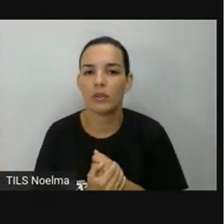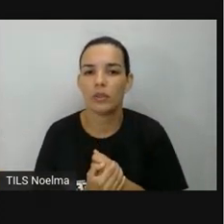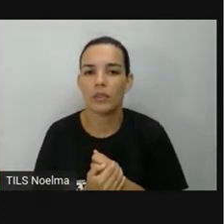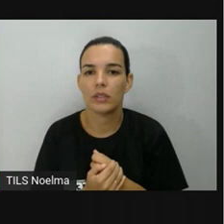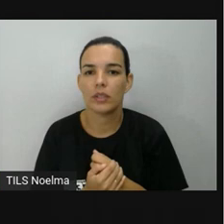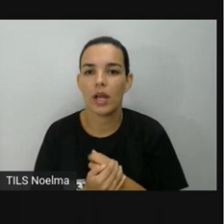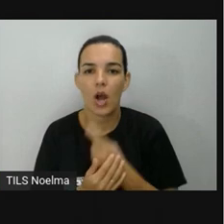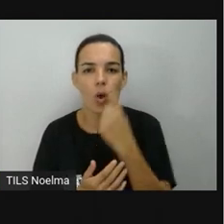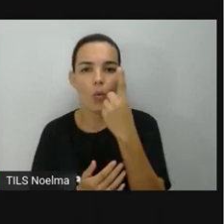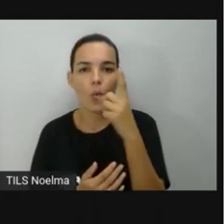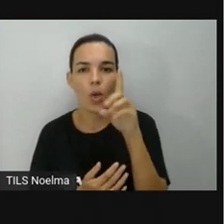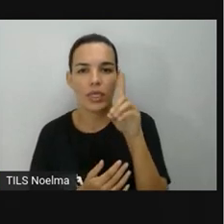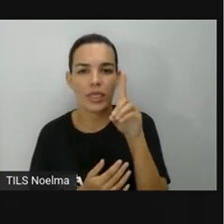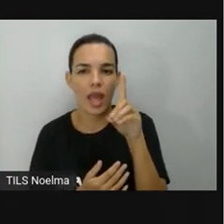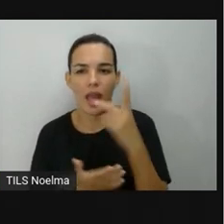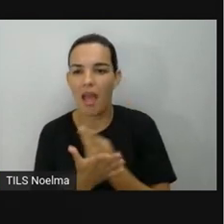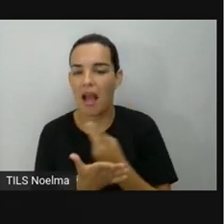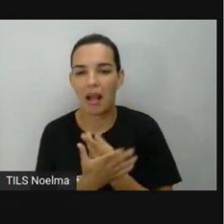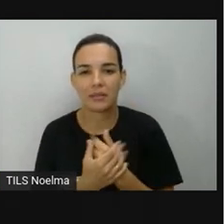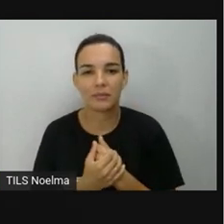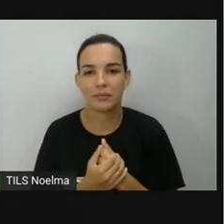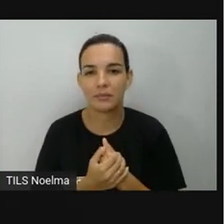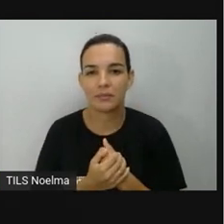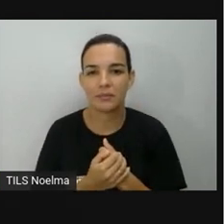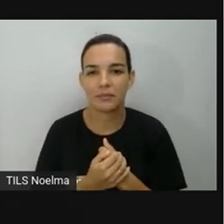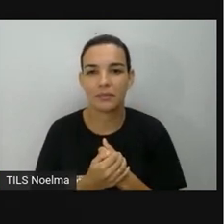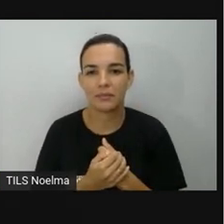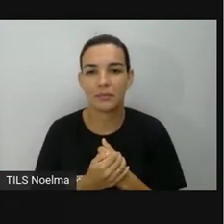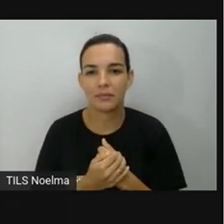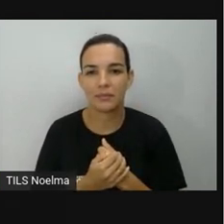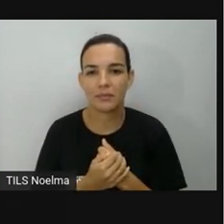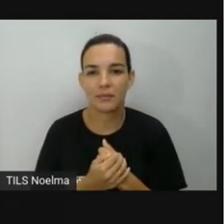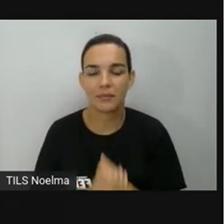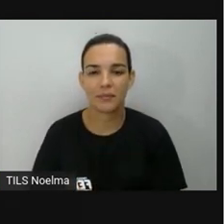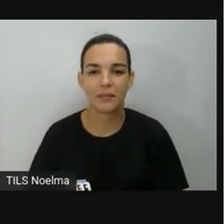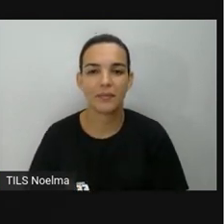1D Errou de novo 1D